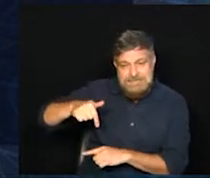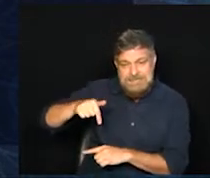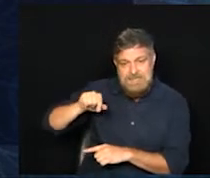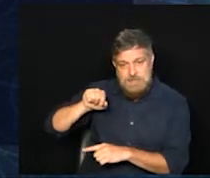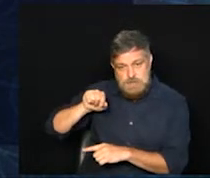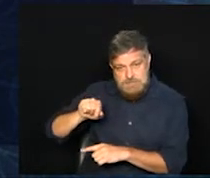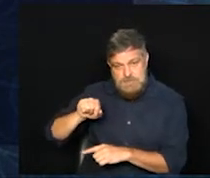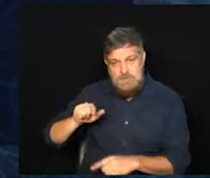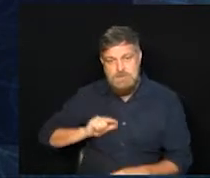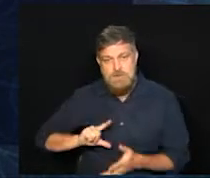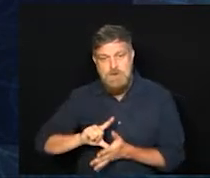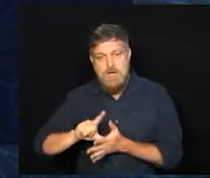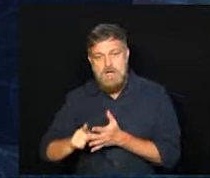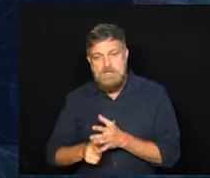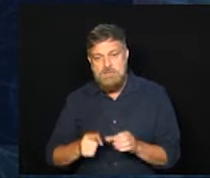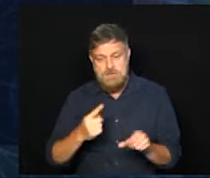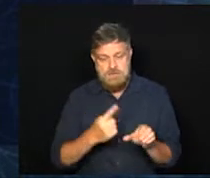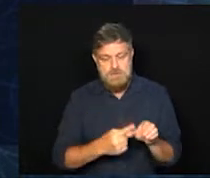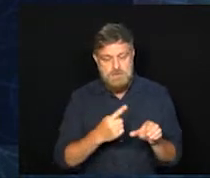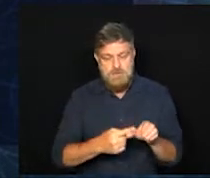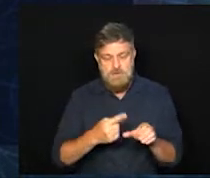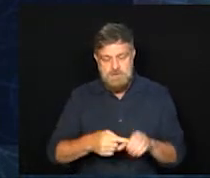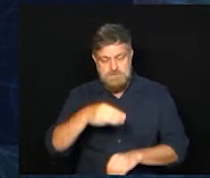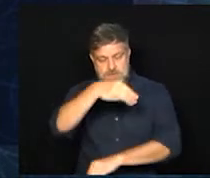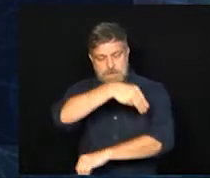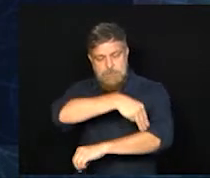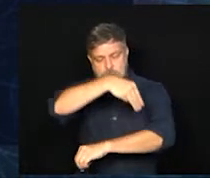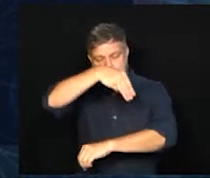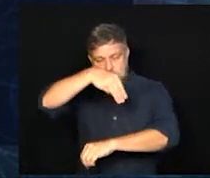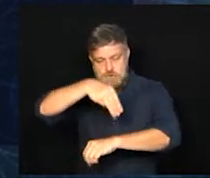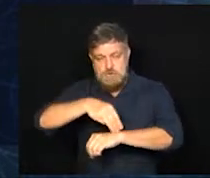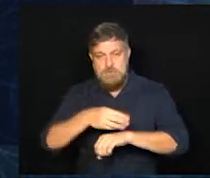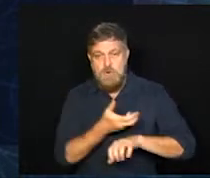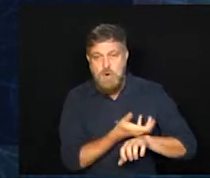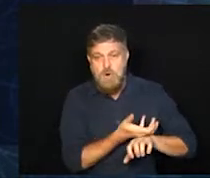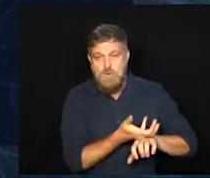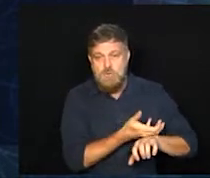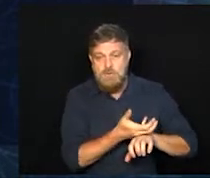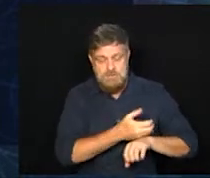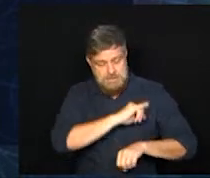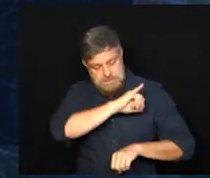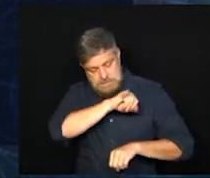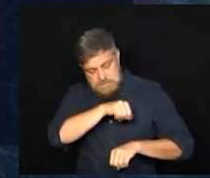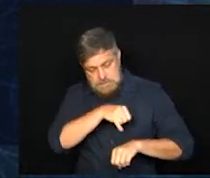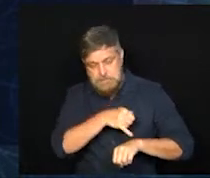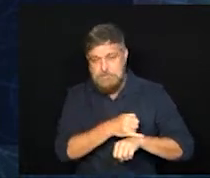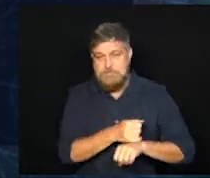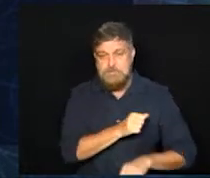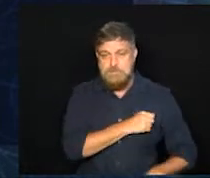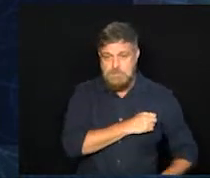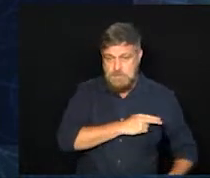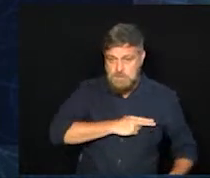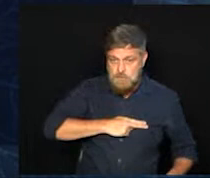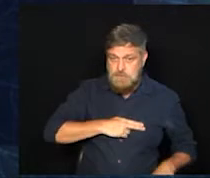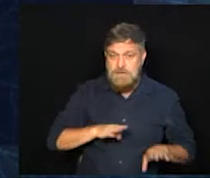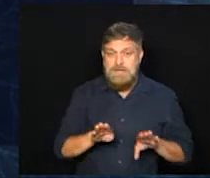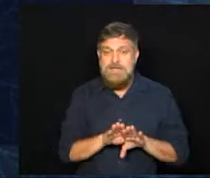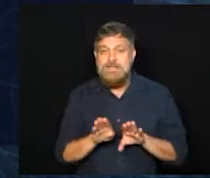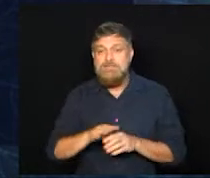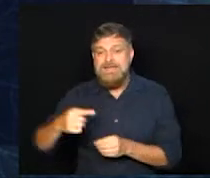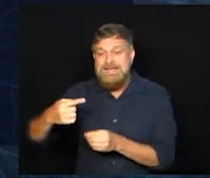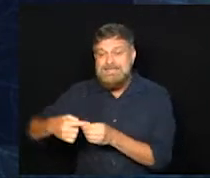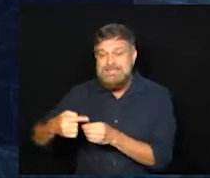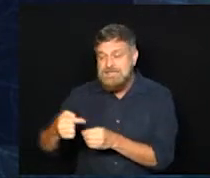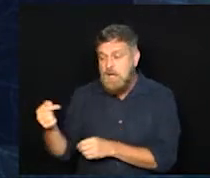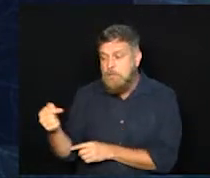sequência, Cosmópolis, Montemor, Nova Odessa, Jaguariúna, Arthur Nogueira e os municípios